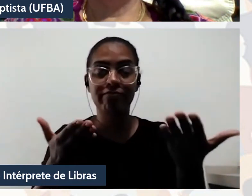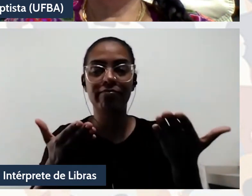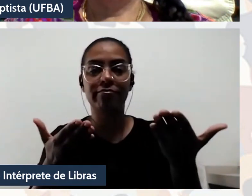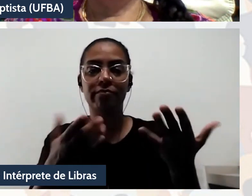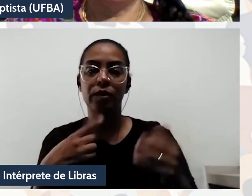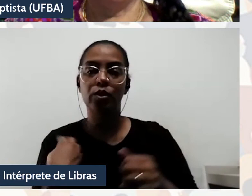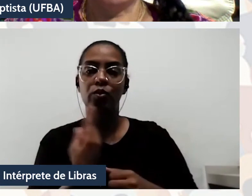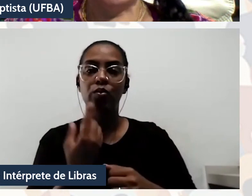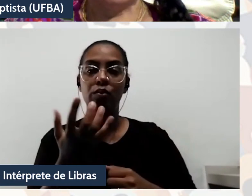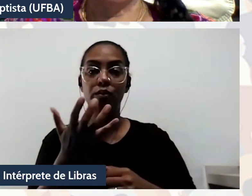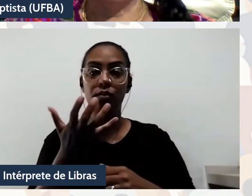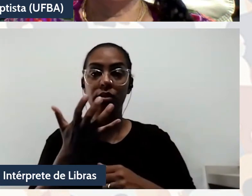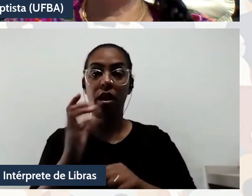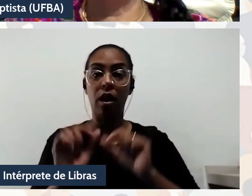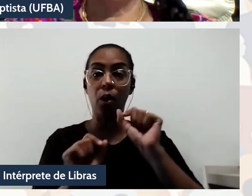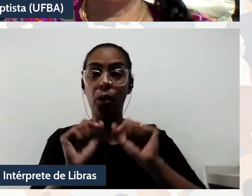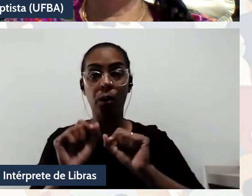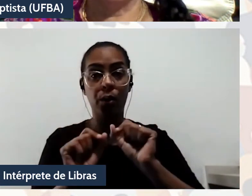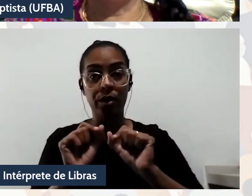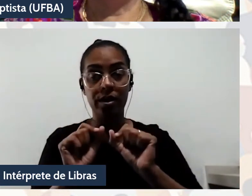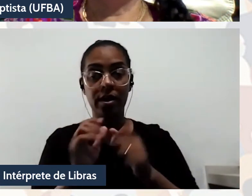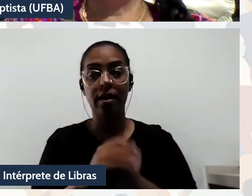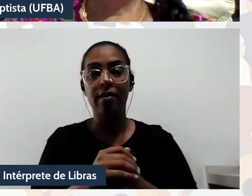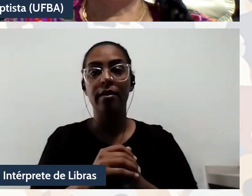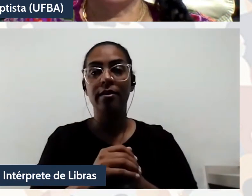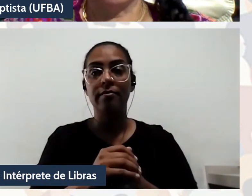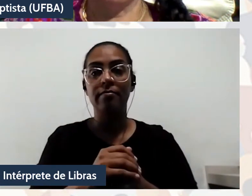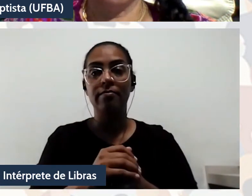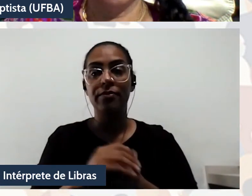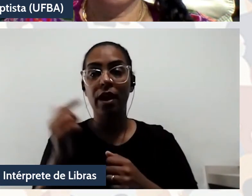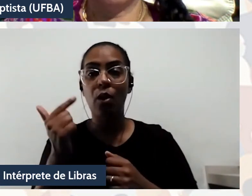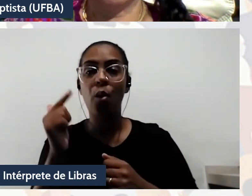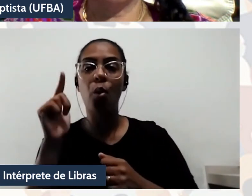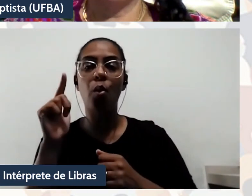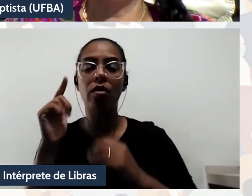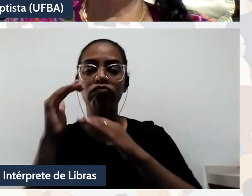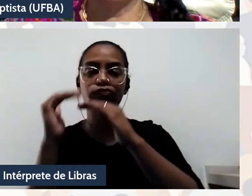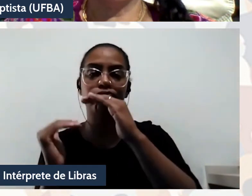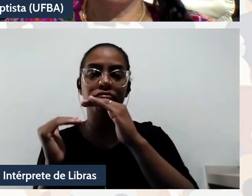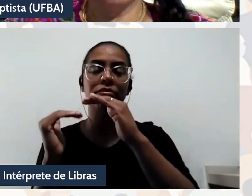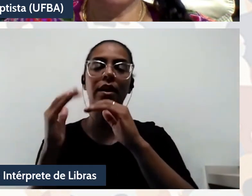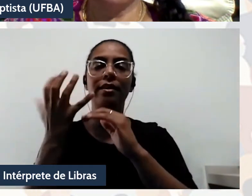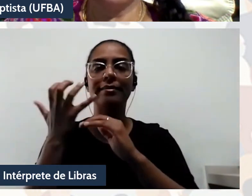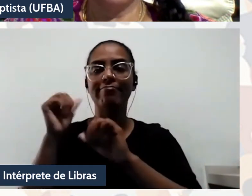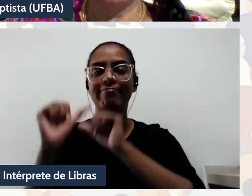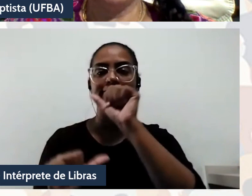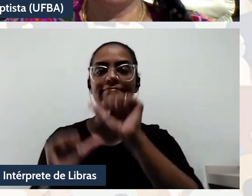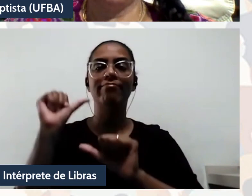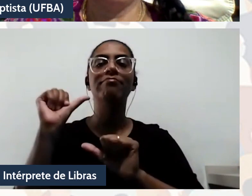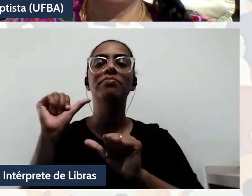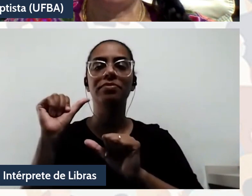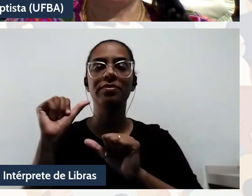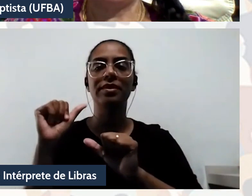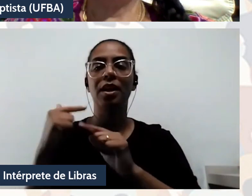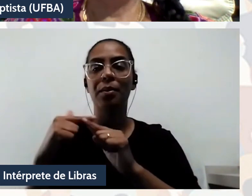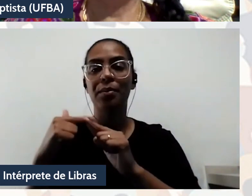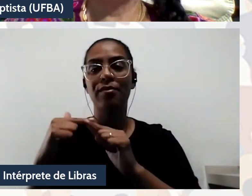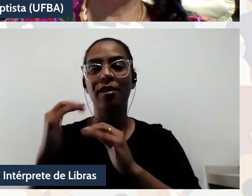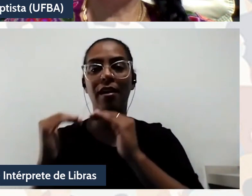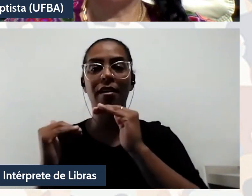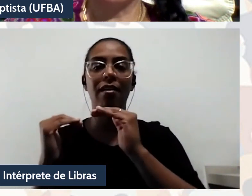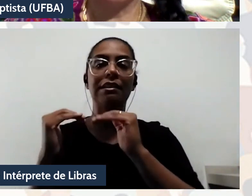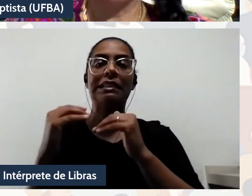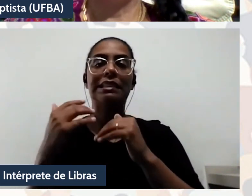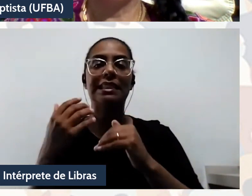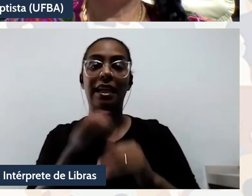é uma mudança de um outro etos da subalternidade, porque a subalternidade foi uma construção moderna, né? Então,